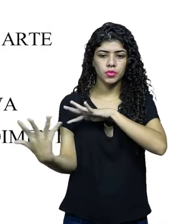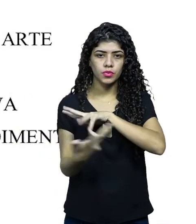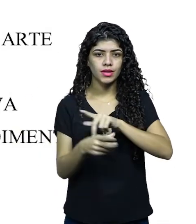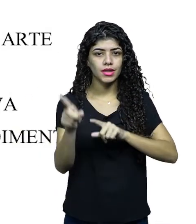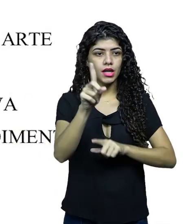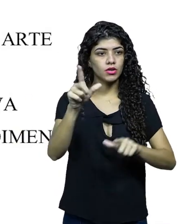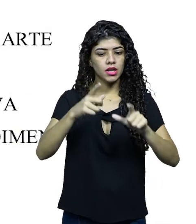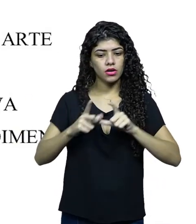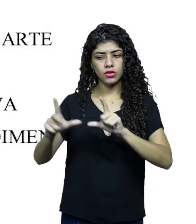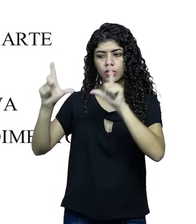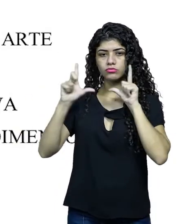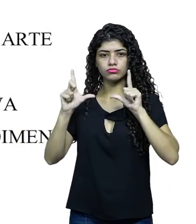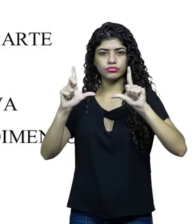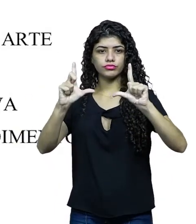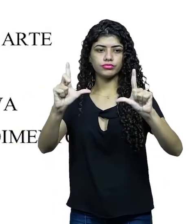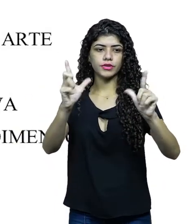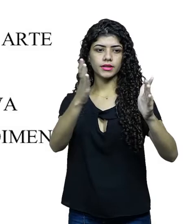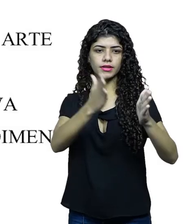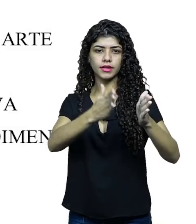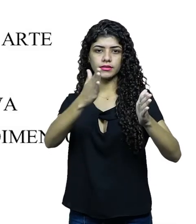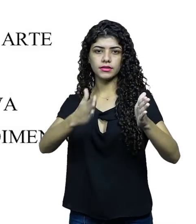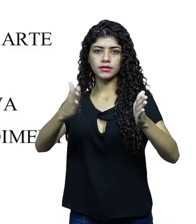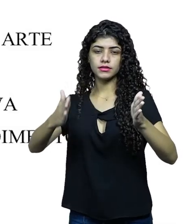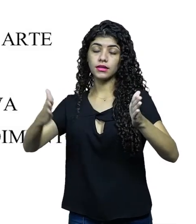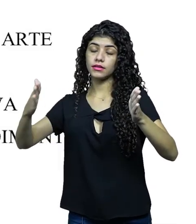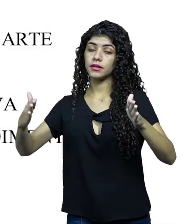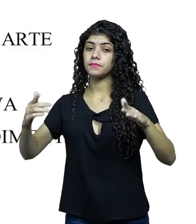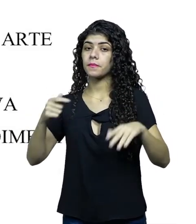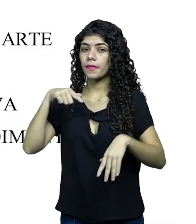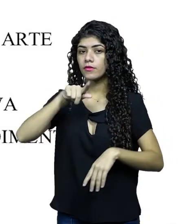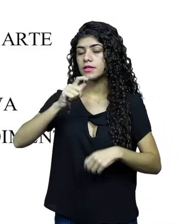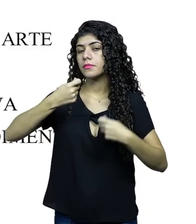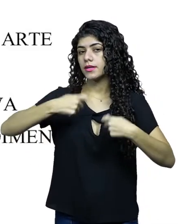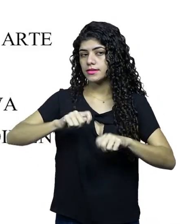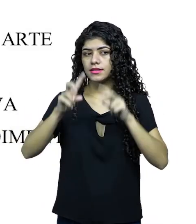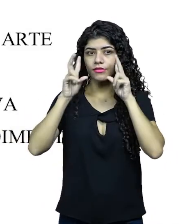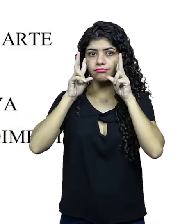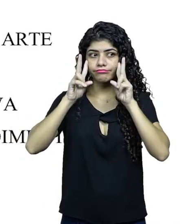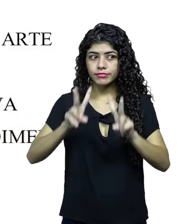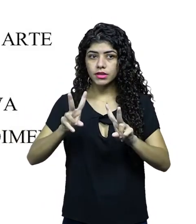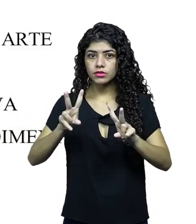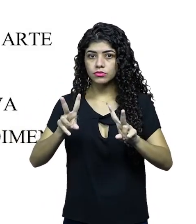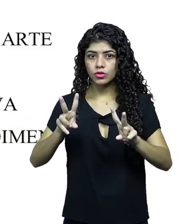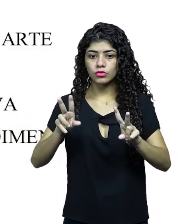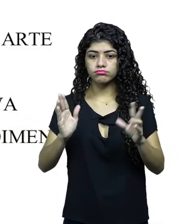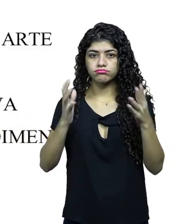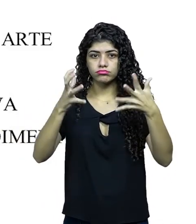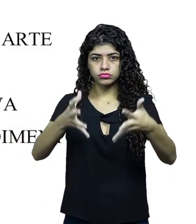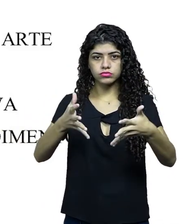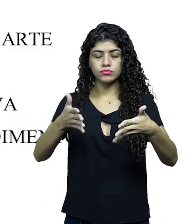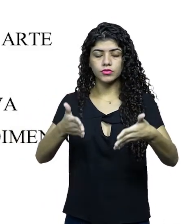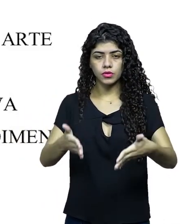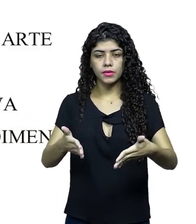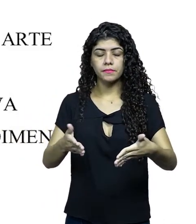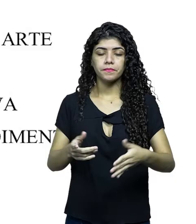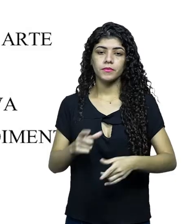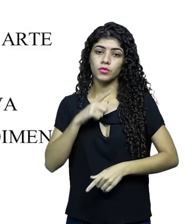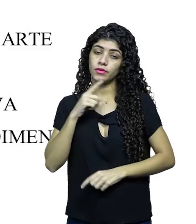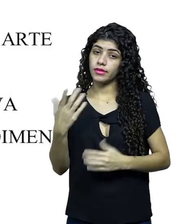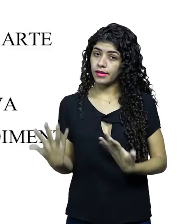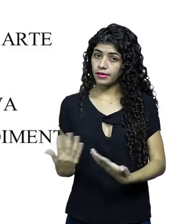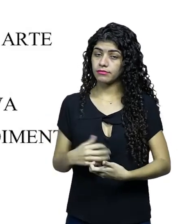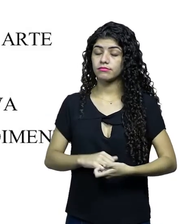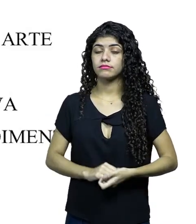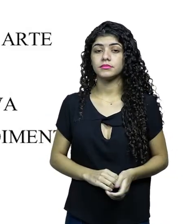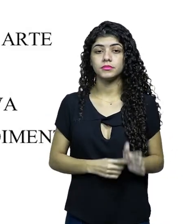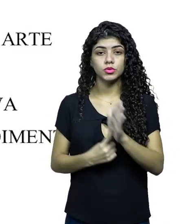temos o quê? Nós temos enquadramentos, nós temos sequências. Então, você tem que ficar atento ao que seu edital pede em relação